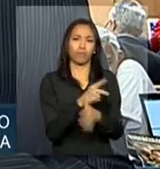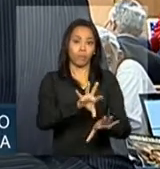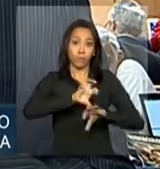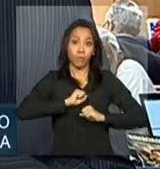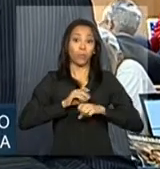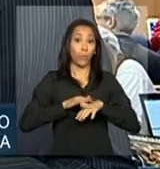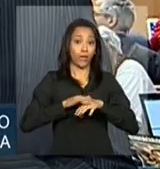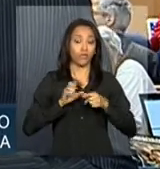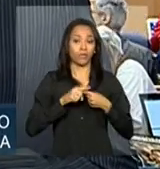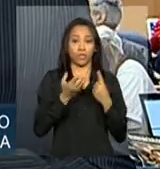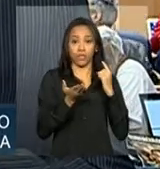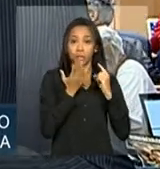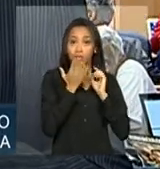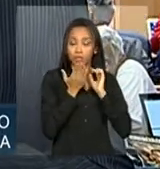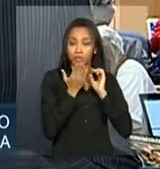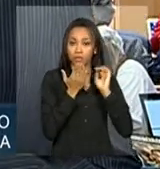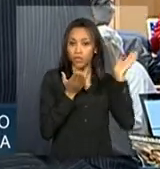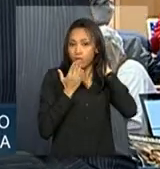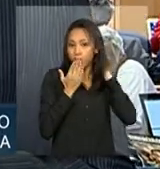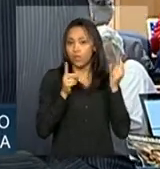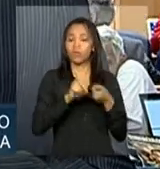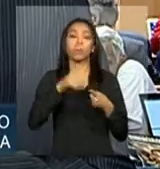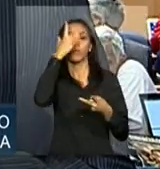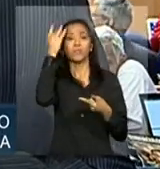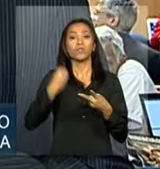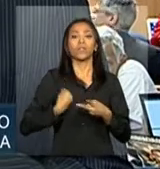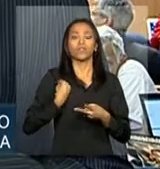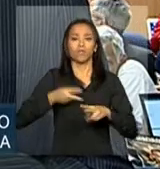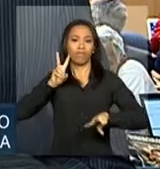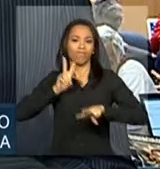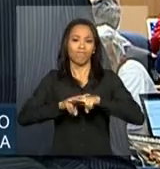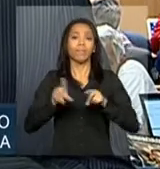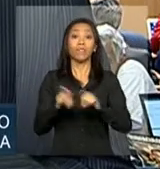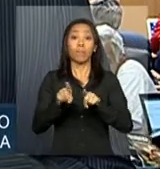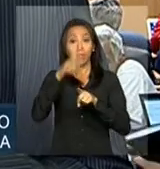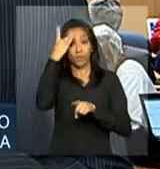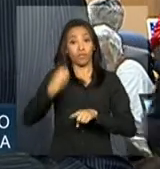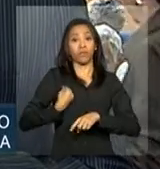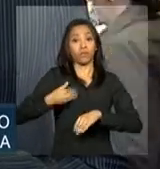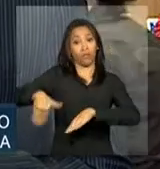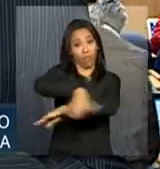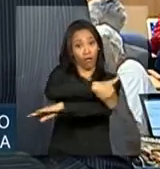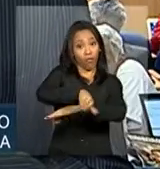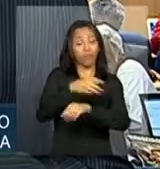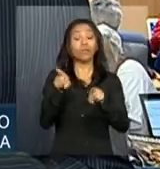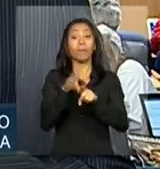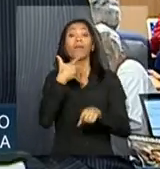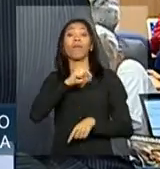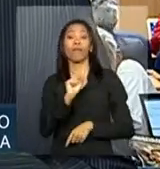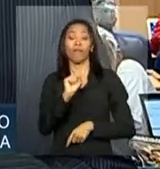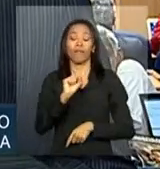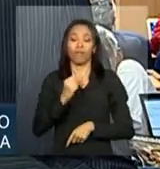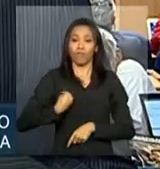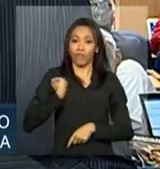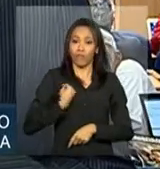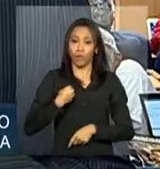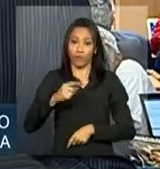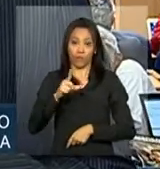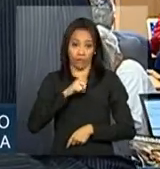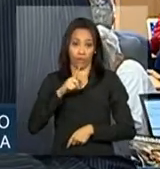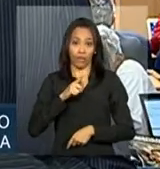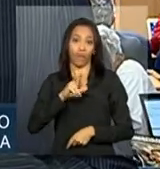doença são os índios presidiários, além de moradores de rua e também quem vive com HIV.